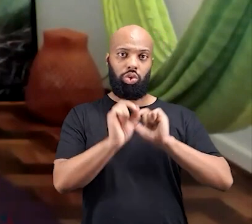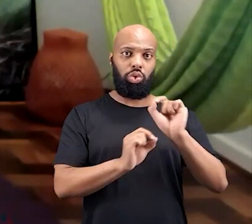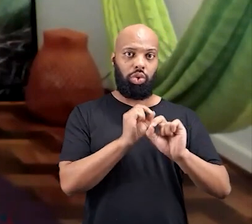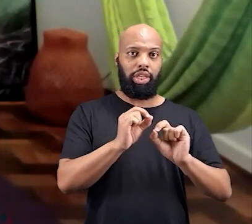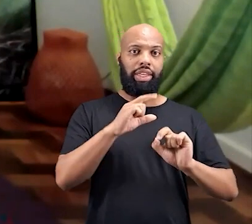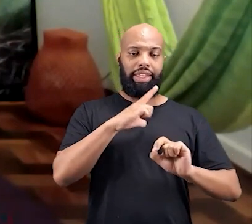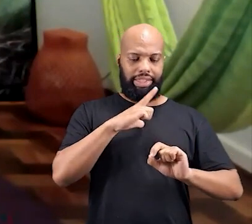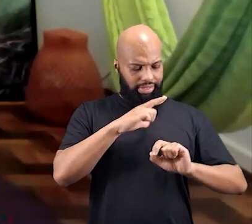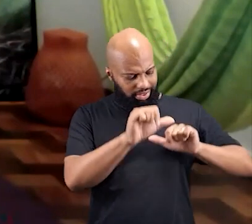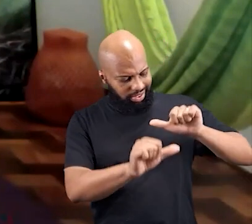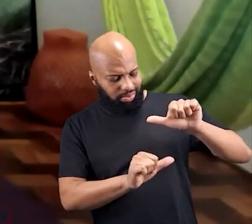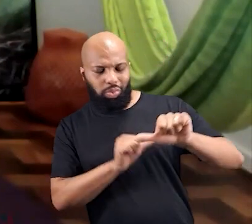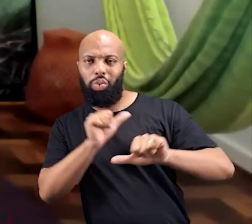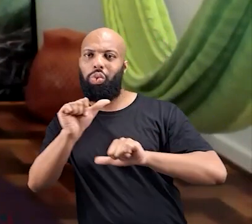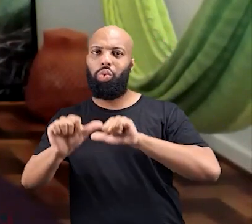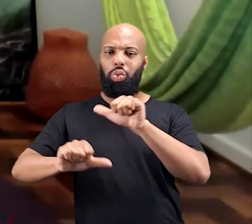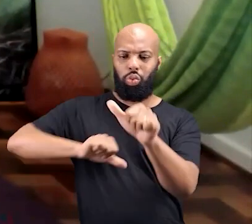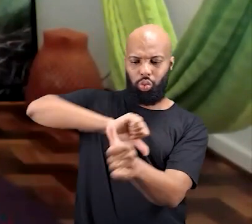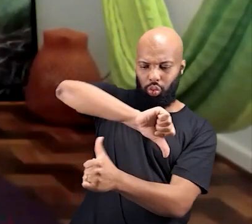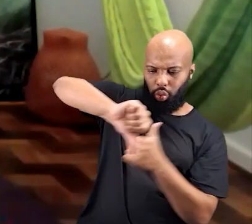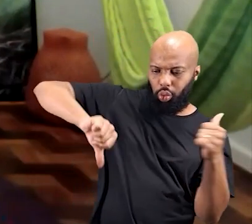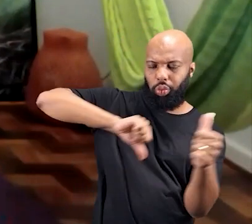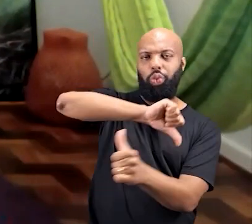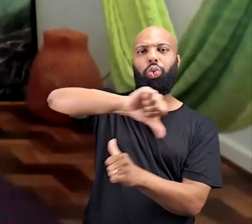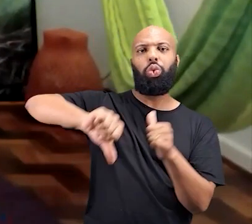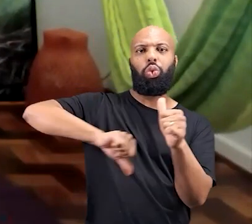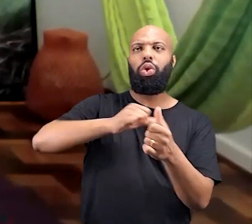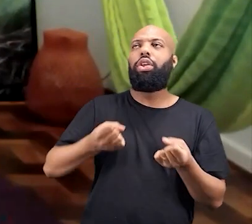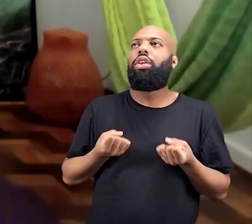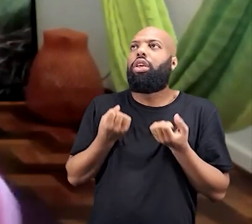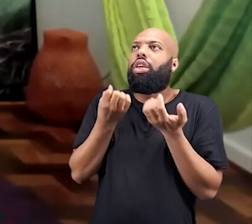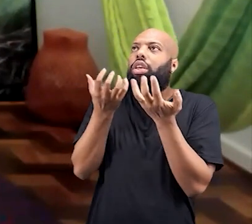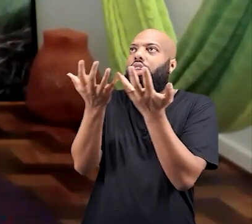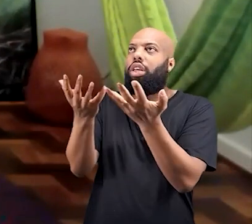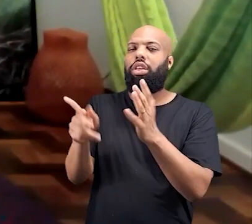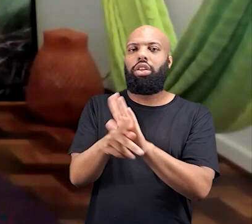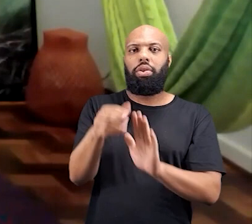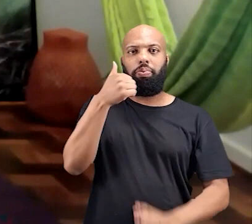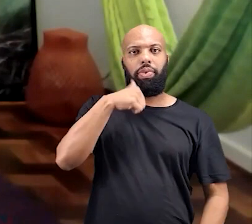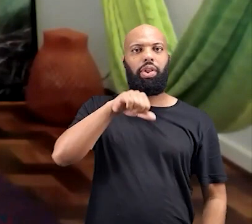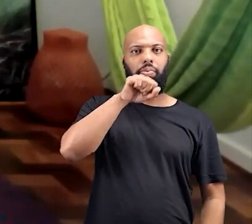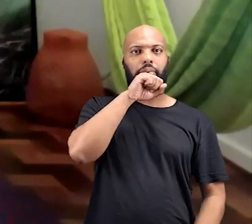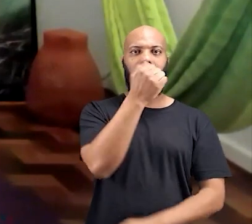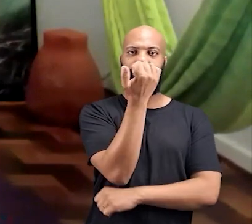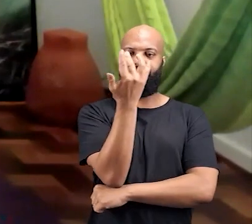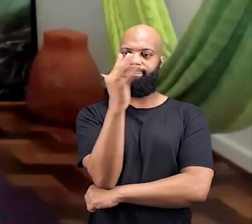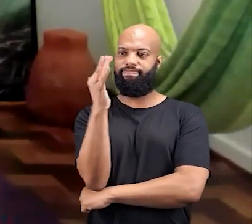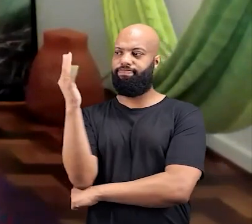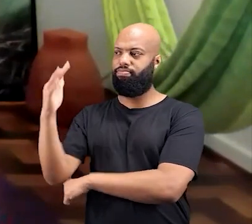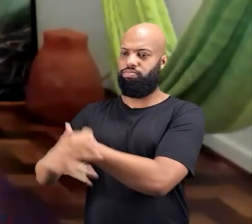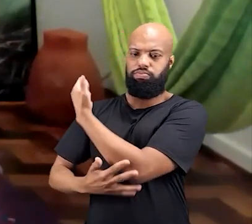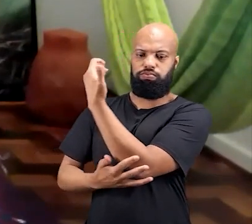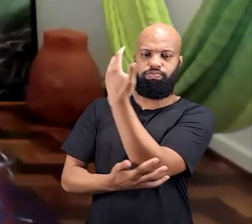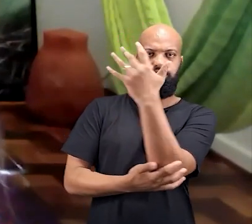Tudo isso que foi transmutado, transformado para a própria mãe natureza.